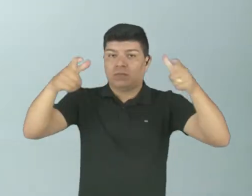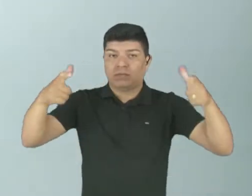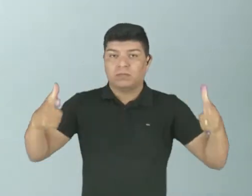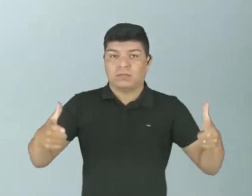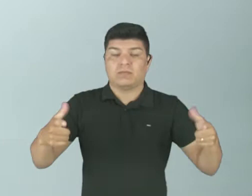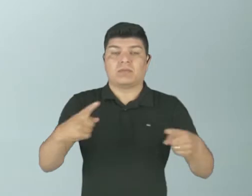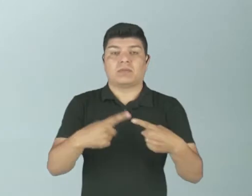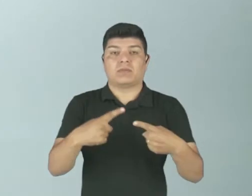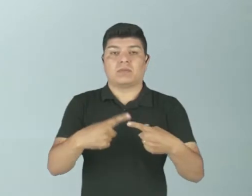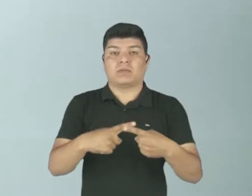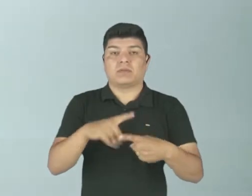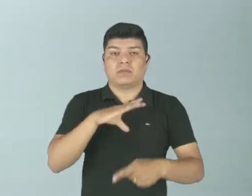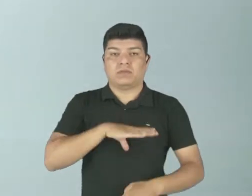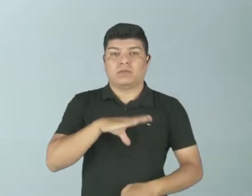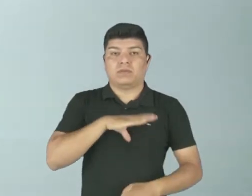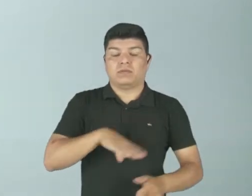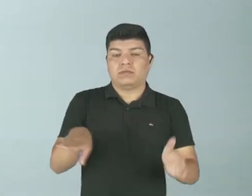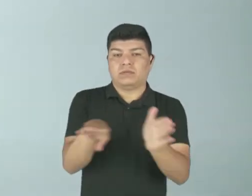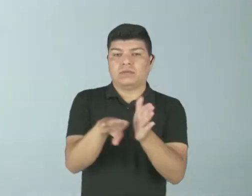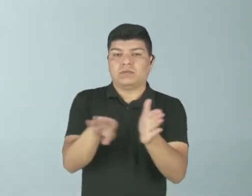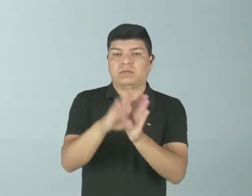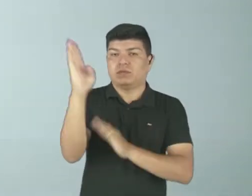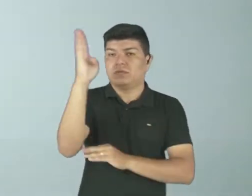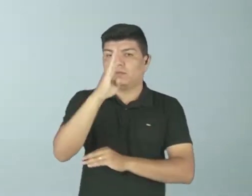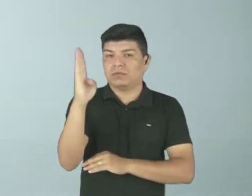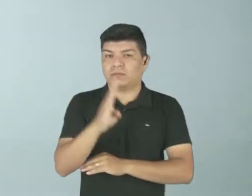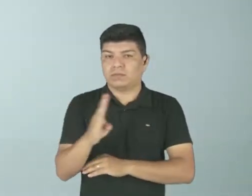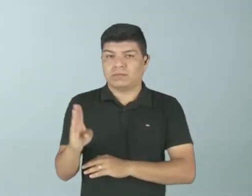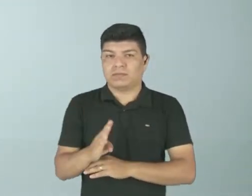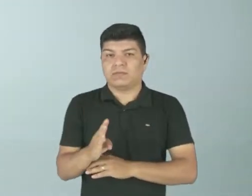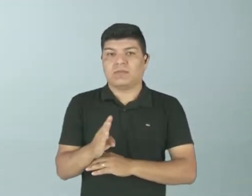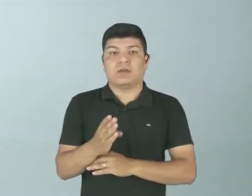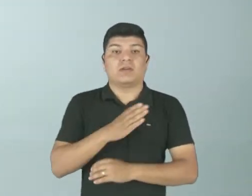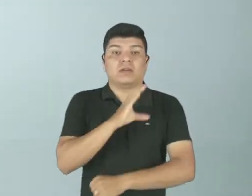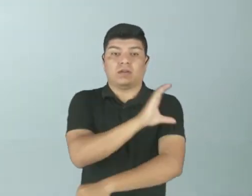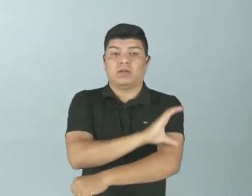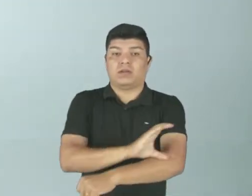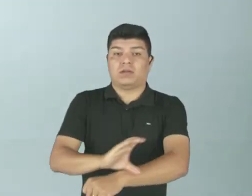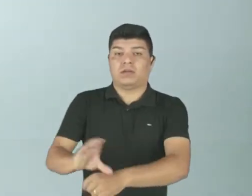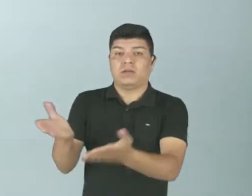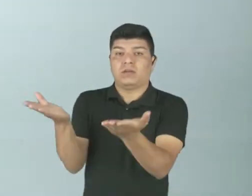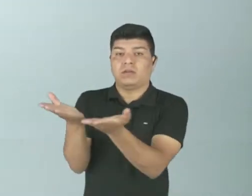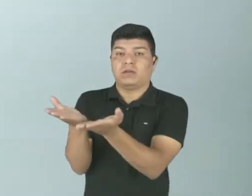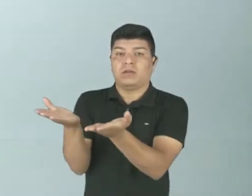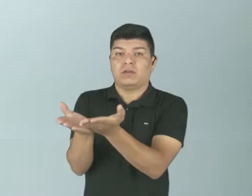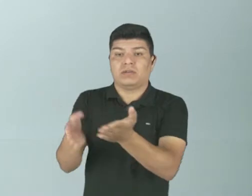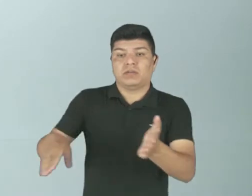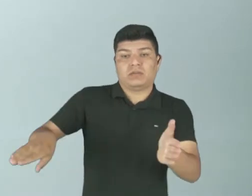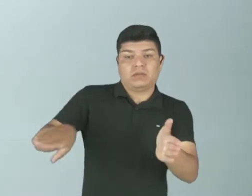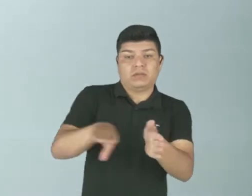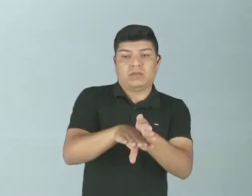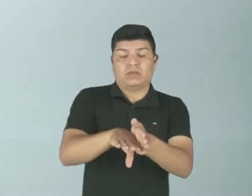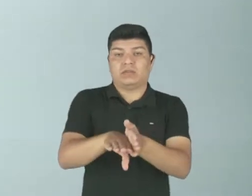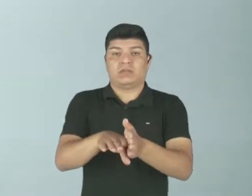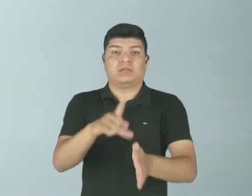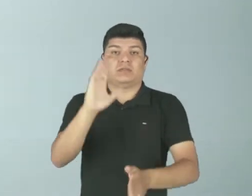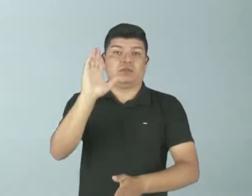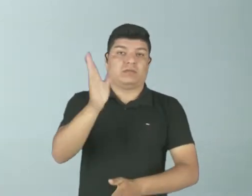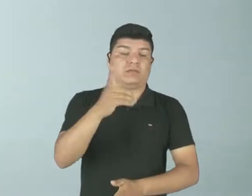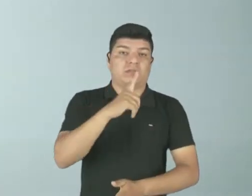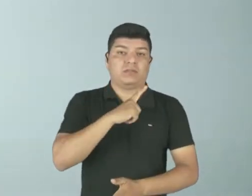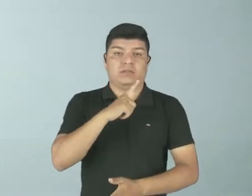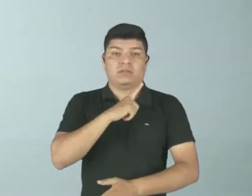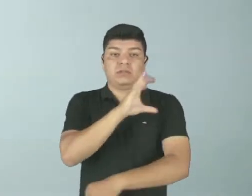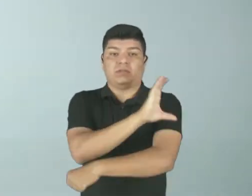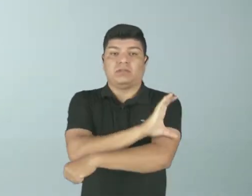porque quando o português chega no Brasil, ele traz a cultura cristã, mas também quando ele chega já existia a